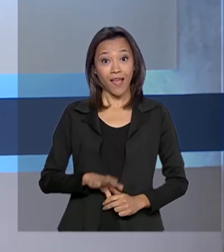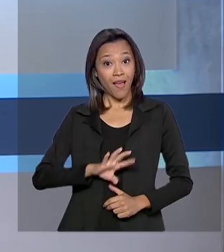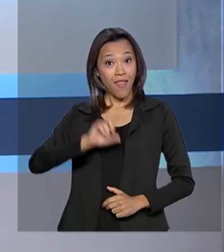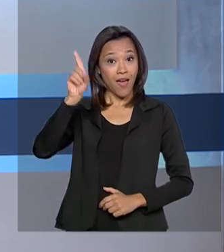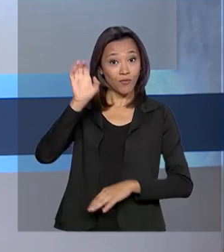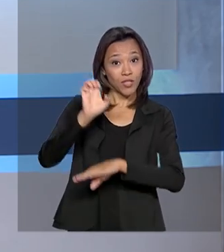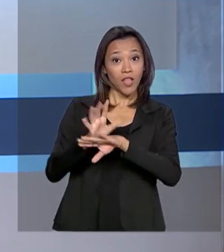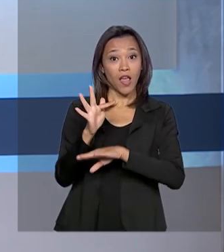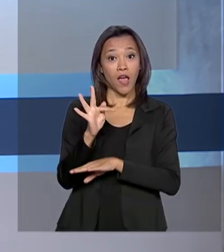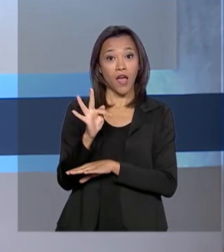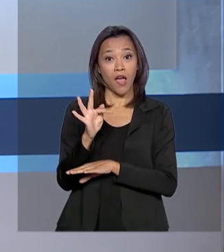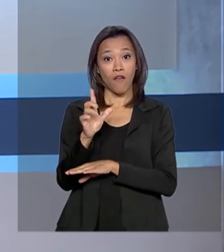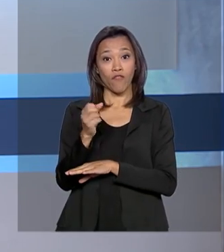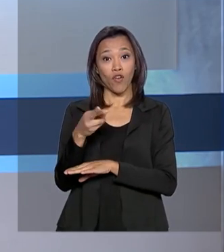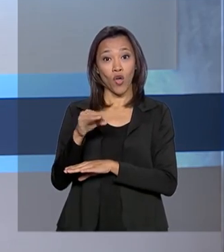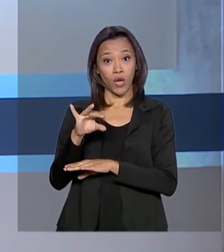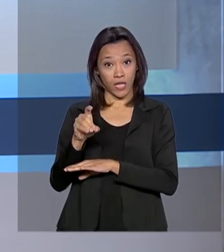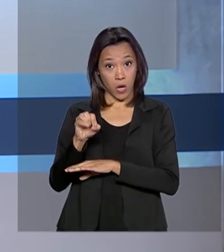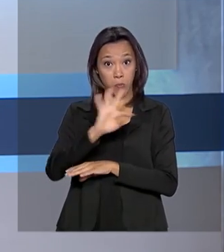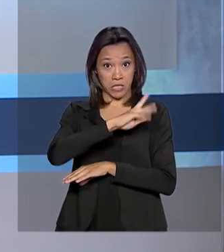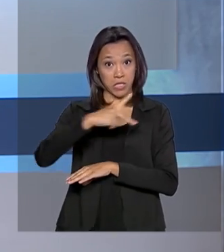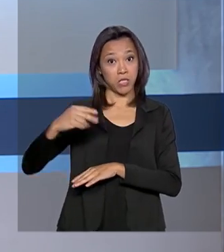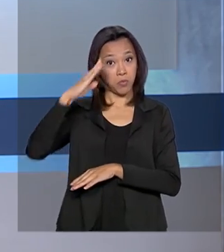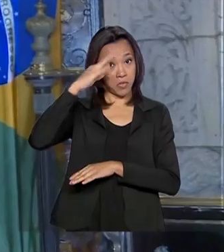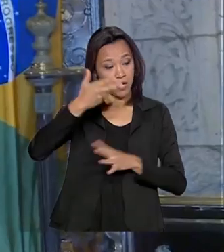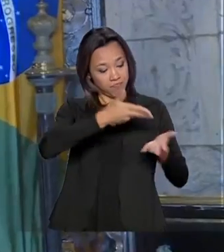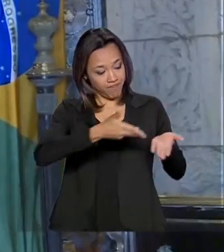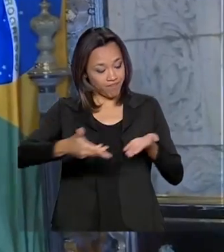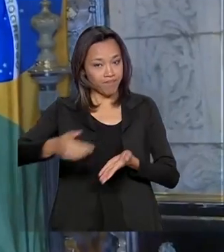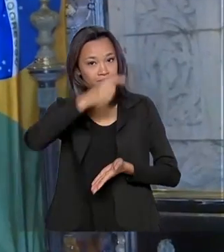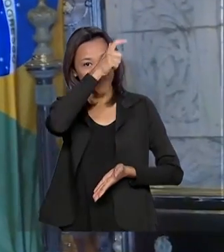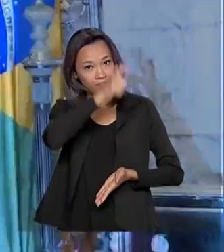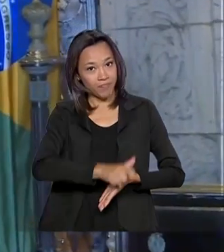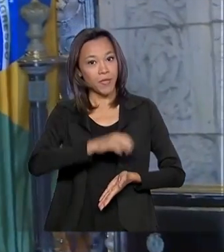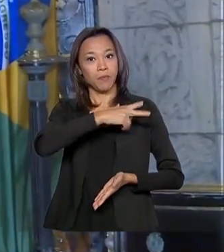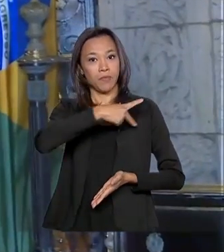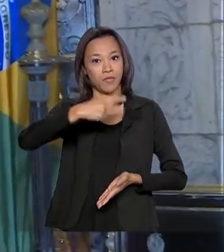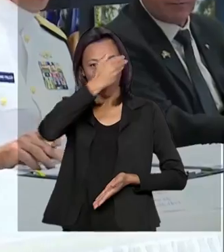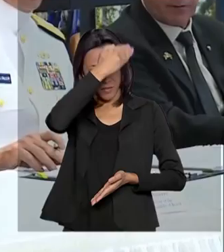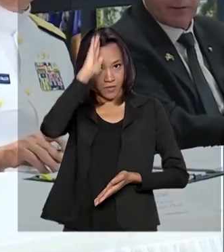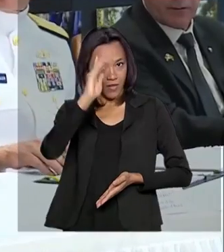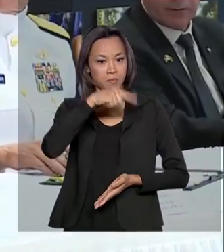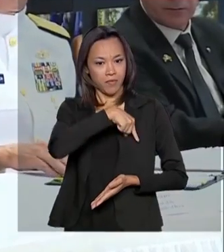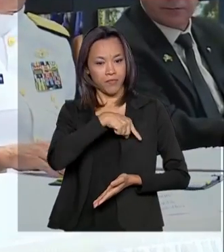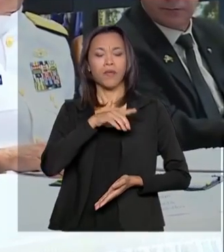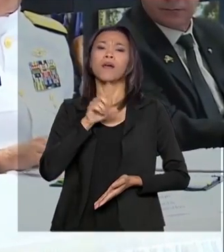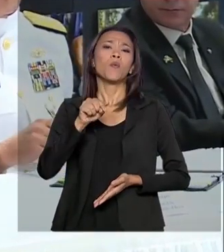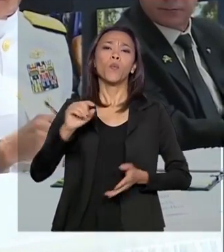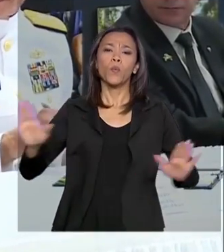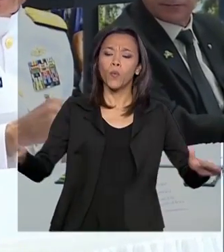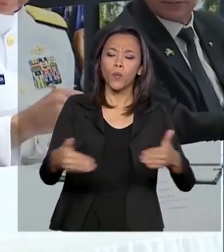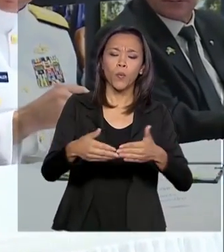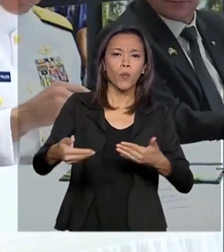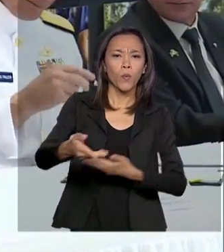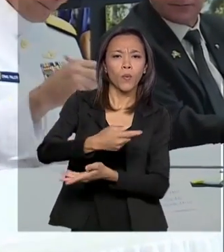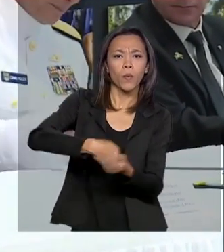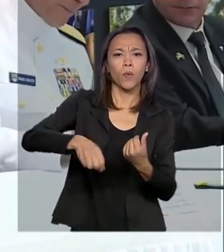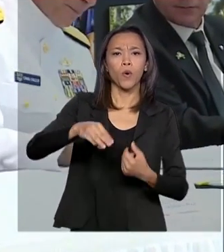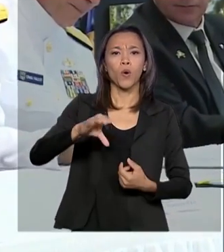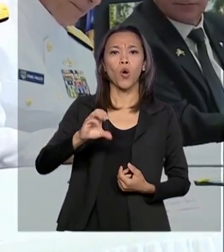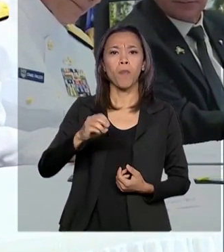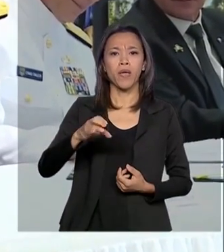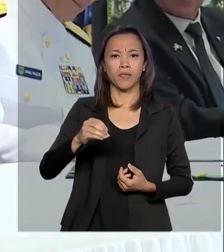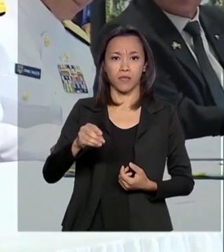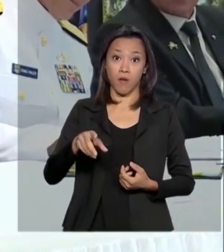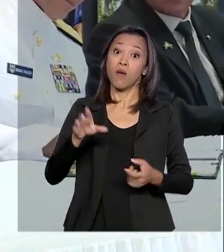Flórida, presidente Bolsonaro é recebido por Donald Trump. Na conversa, cooperação comercial. E Brasil e